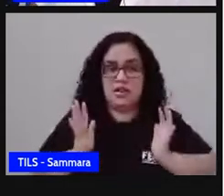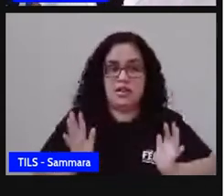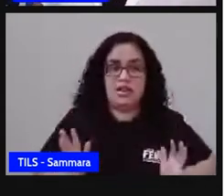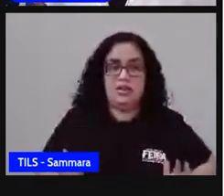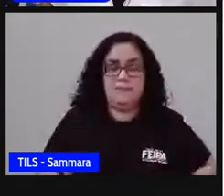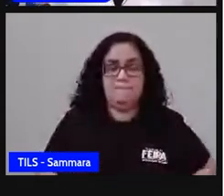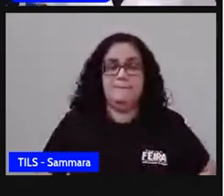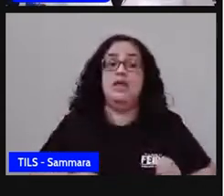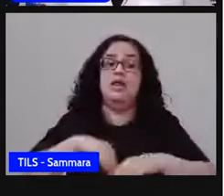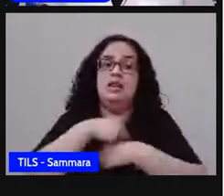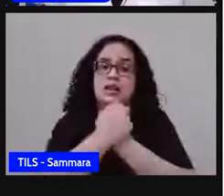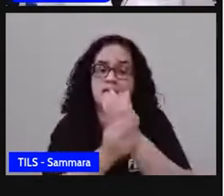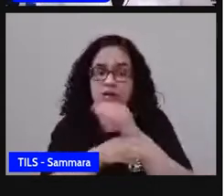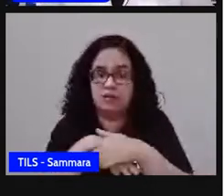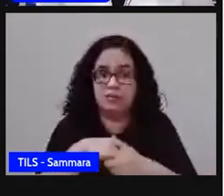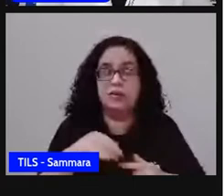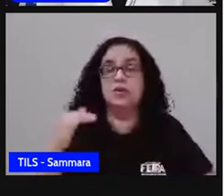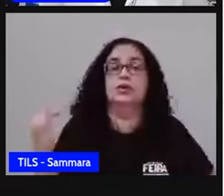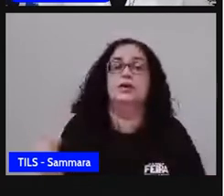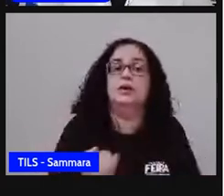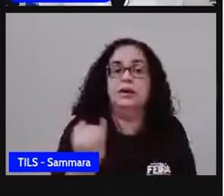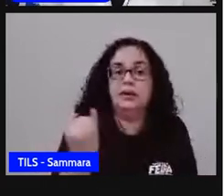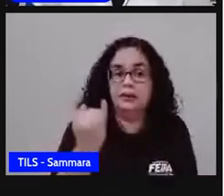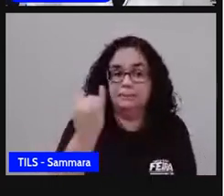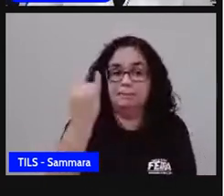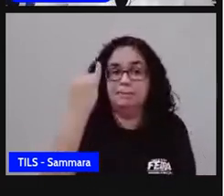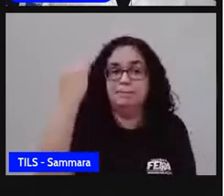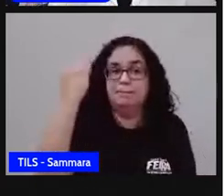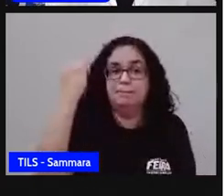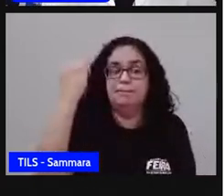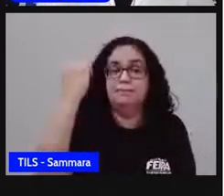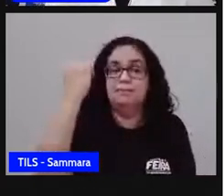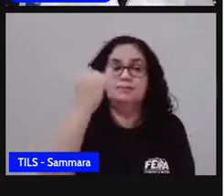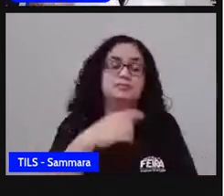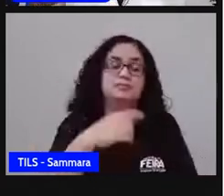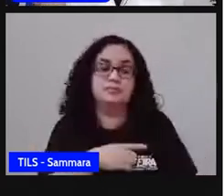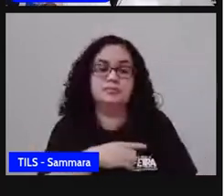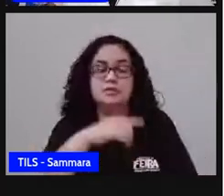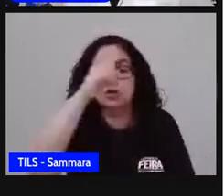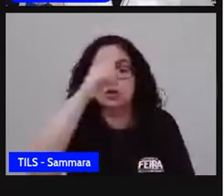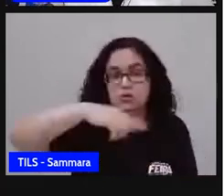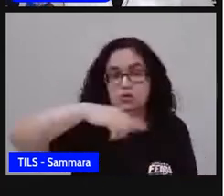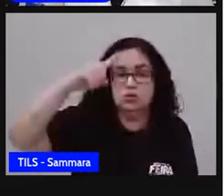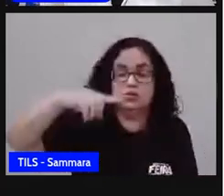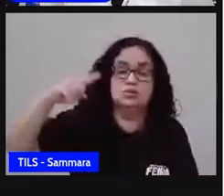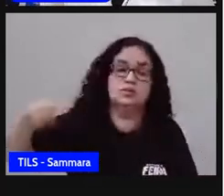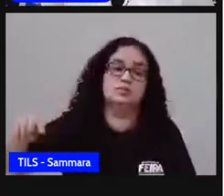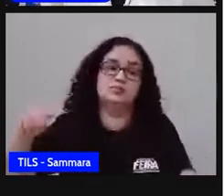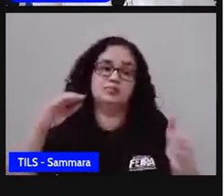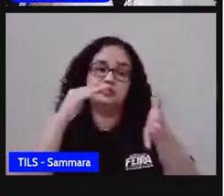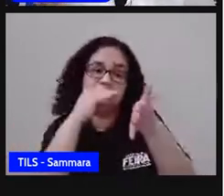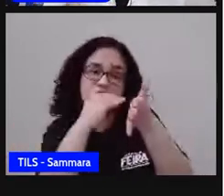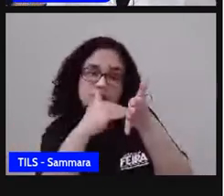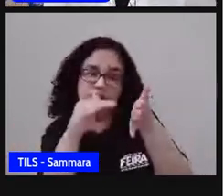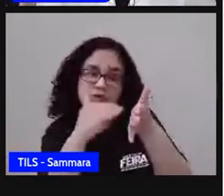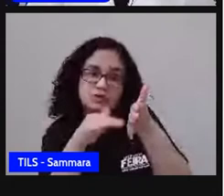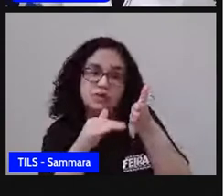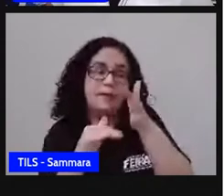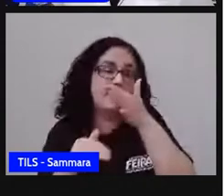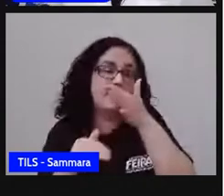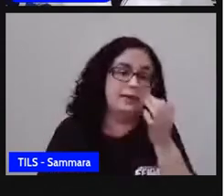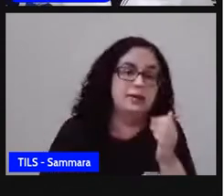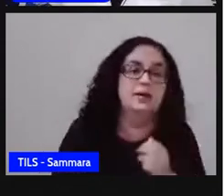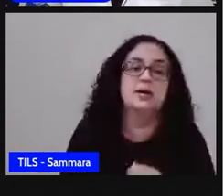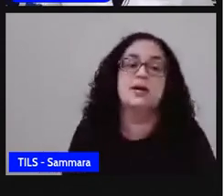lavar as mãos também é muito importante, enfim. Então, esse gráfico passa essa mensagem, porque por ele